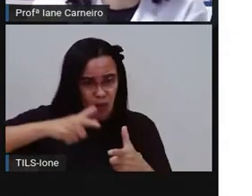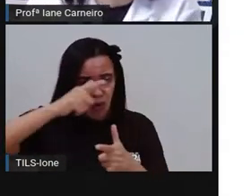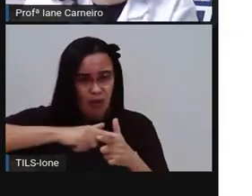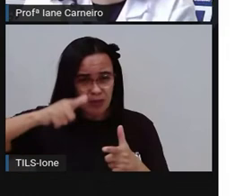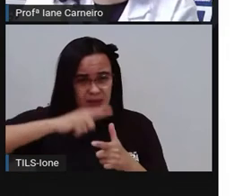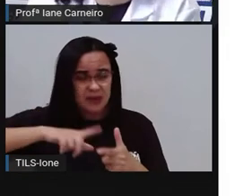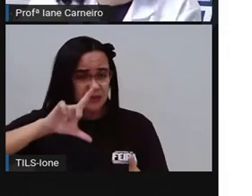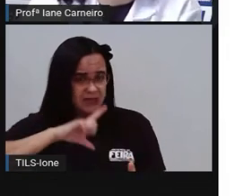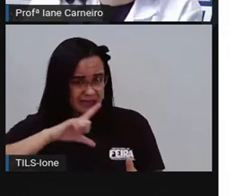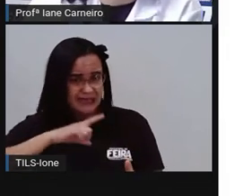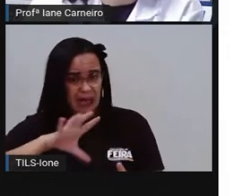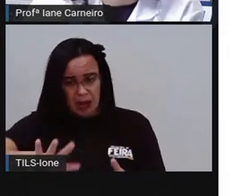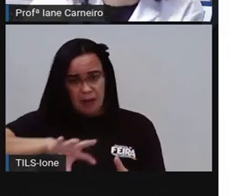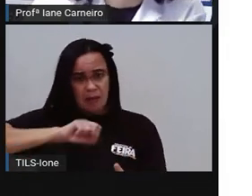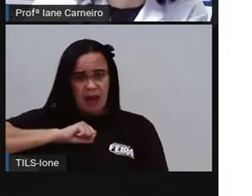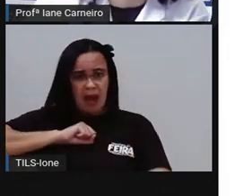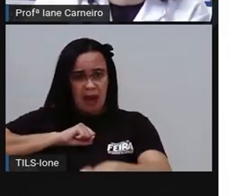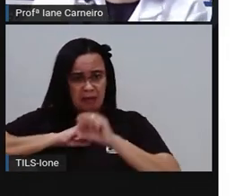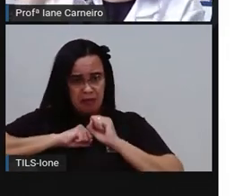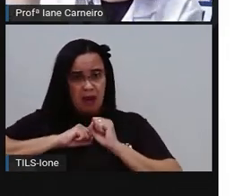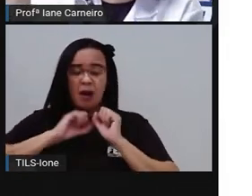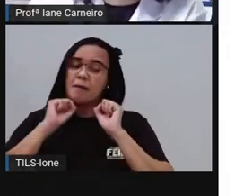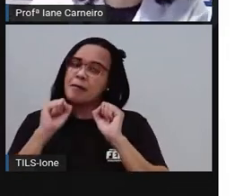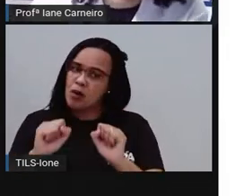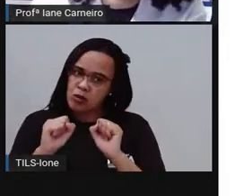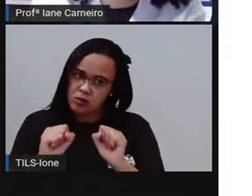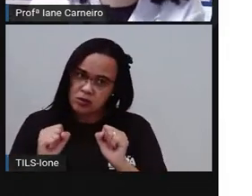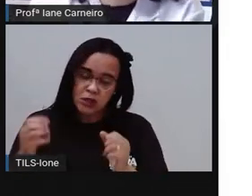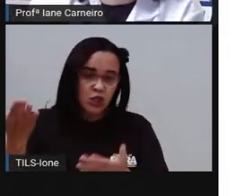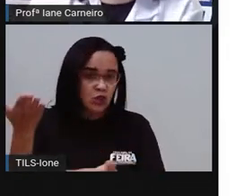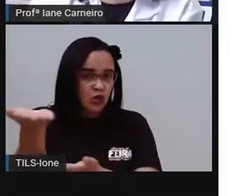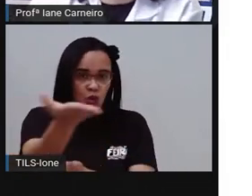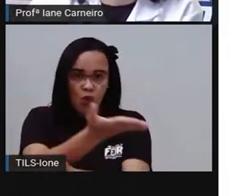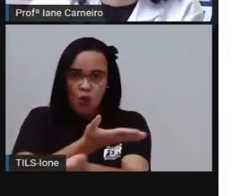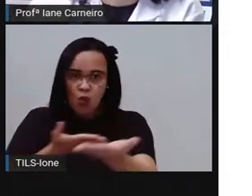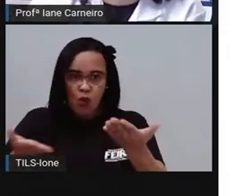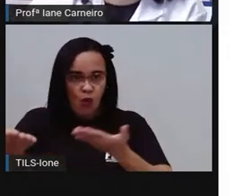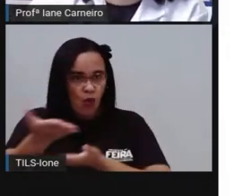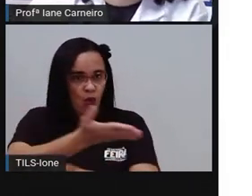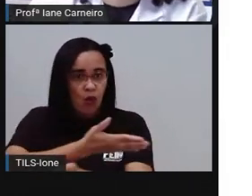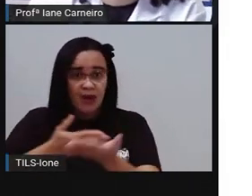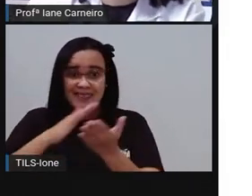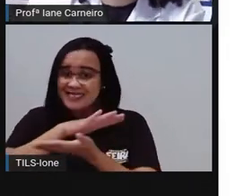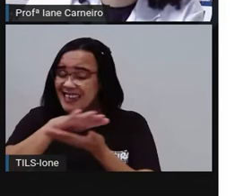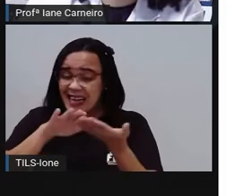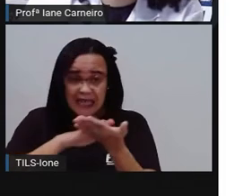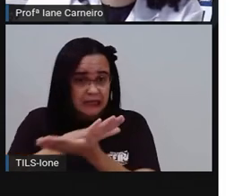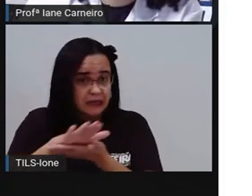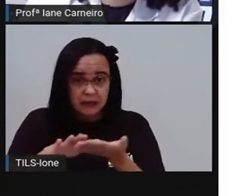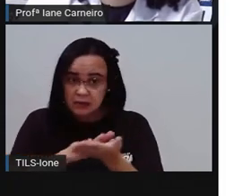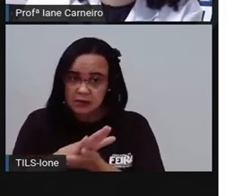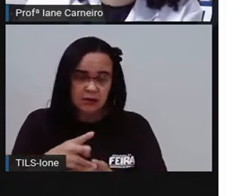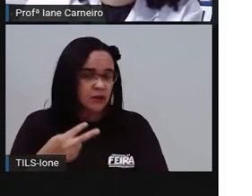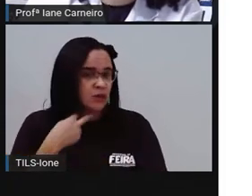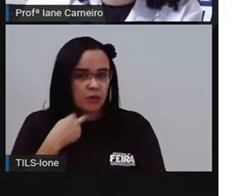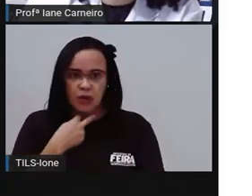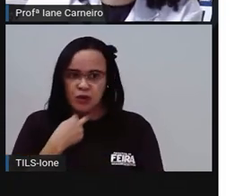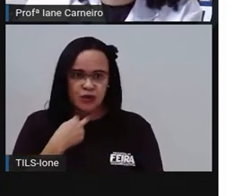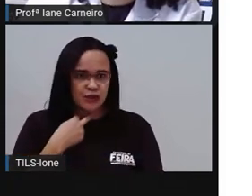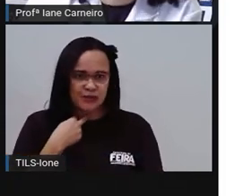todo esse cuidado, nada de compartilhar óculos de outras pessoas, certo? Outra coisa também, ó,